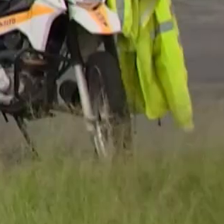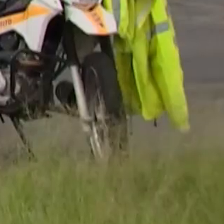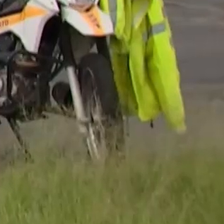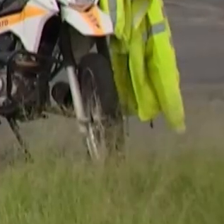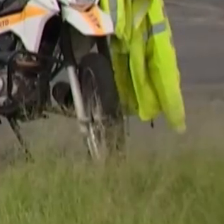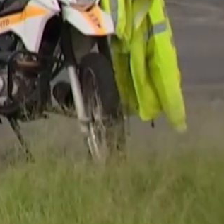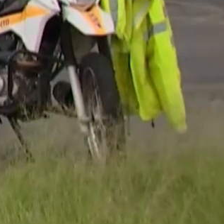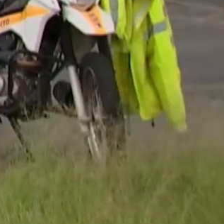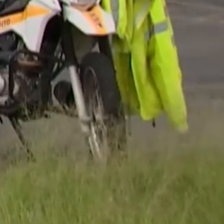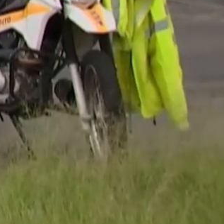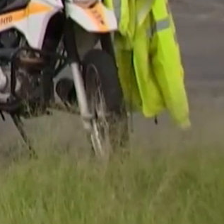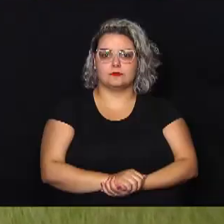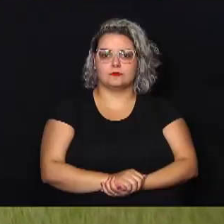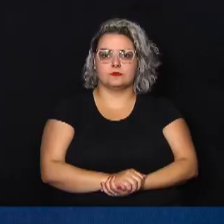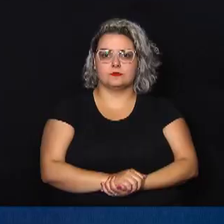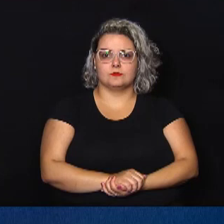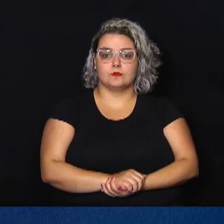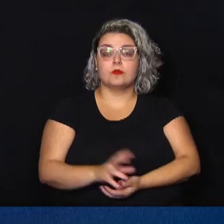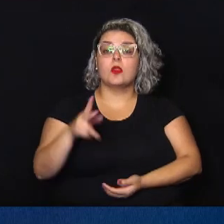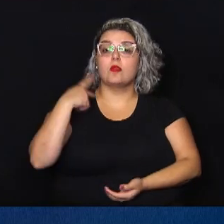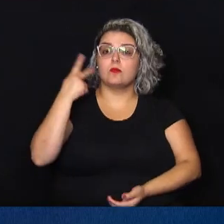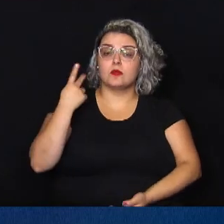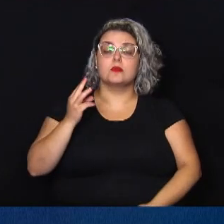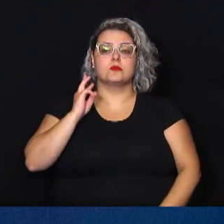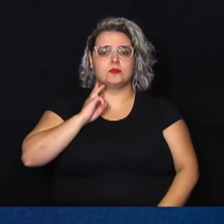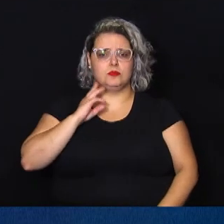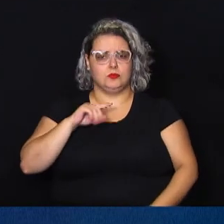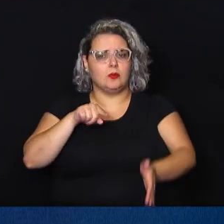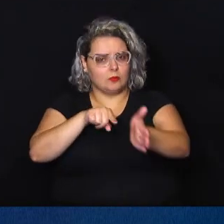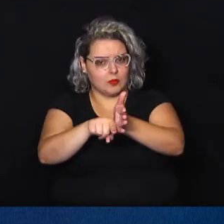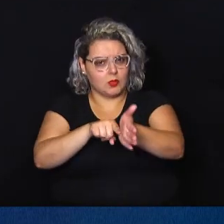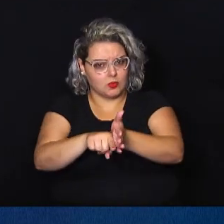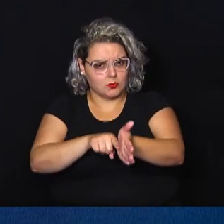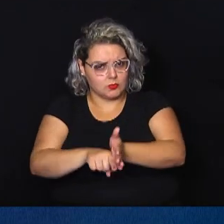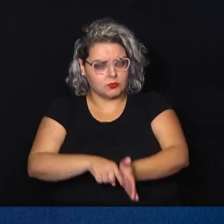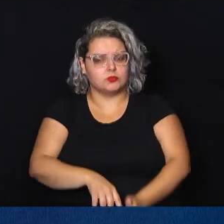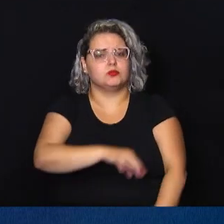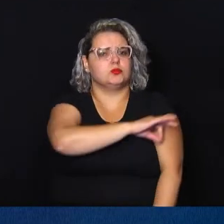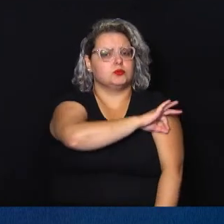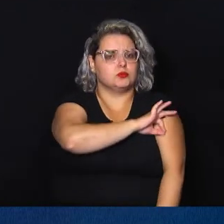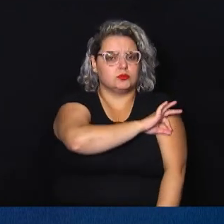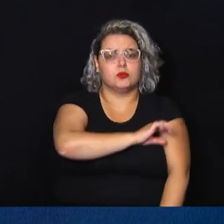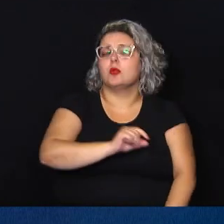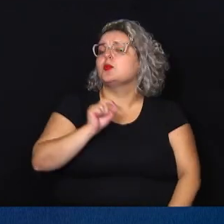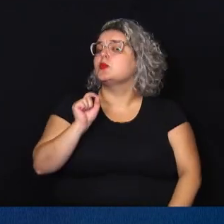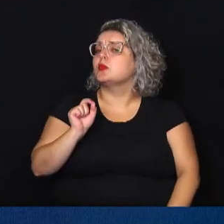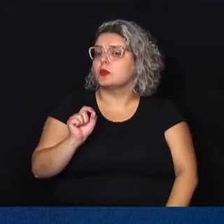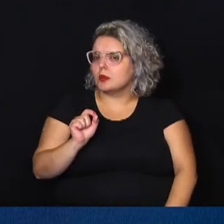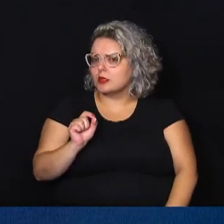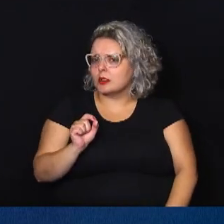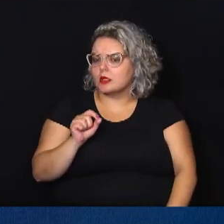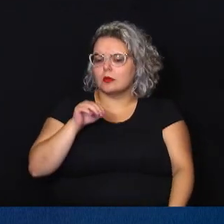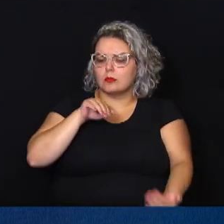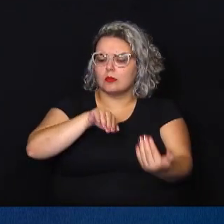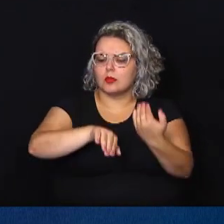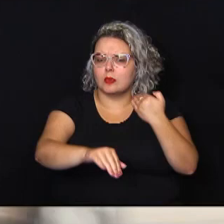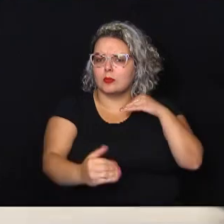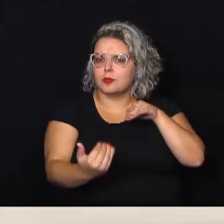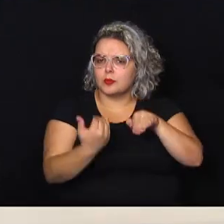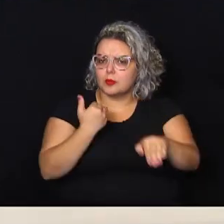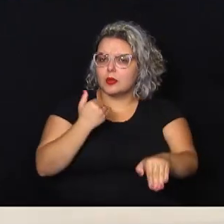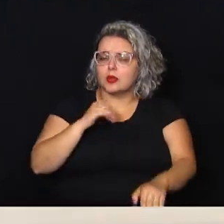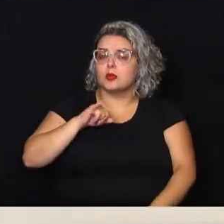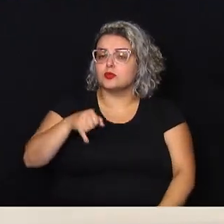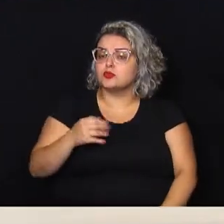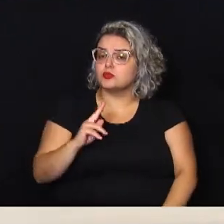O vereador Cecílio Santos tem questionado a prefeitura sobre a questão viária da Avenida John Boydum Lop,